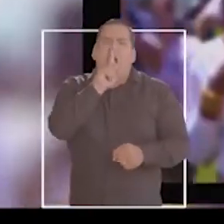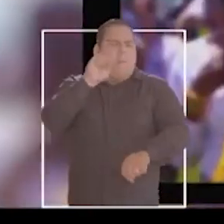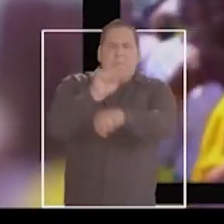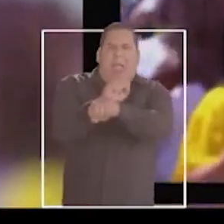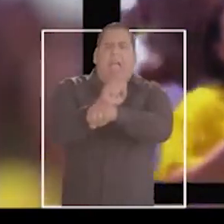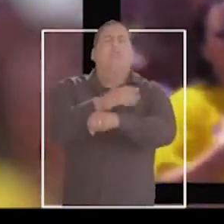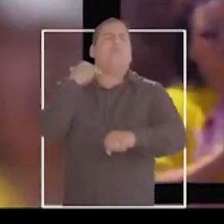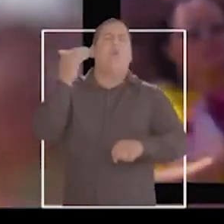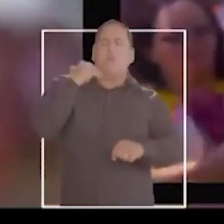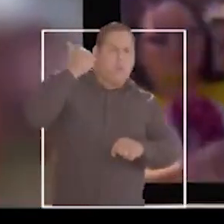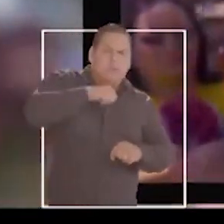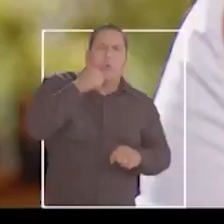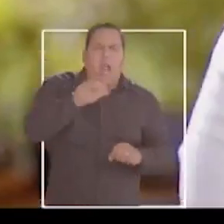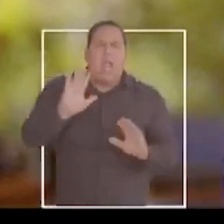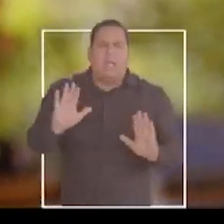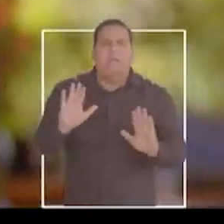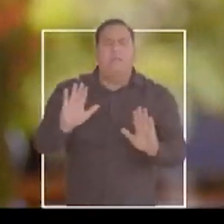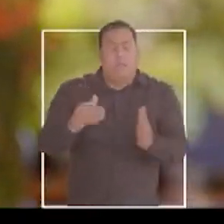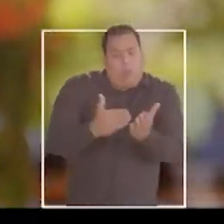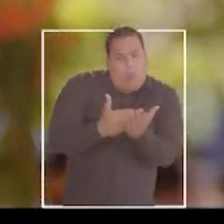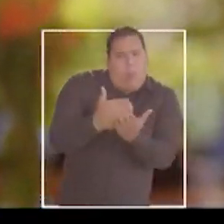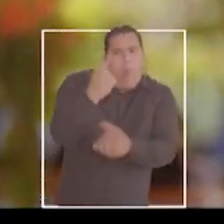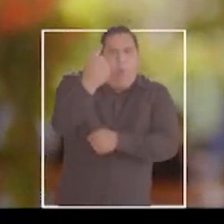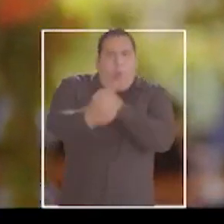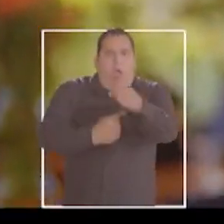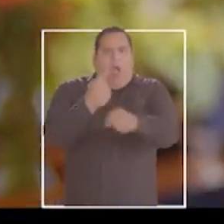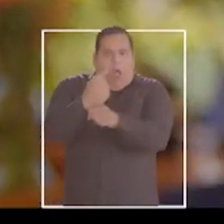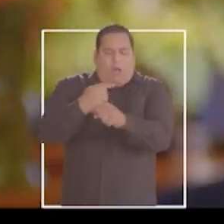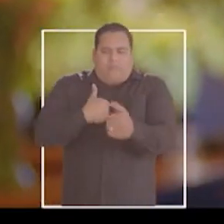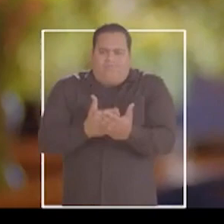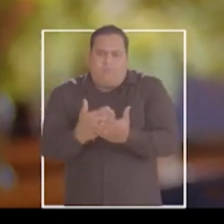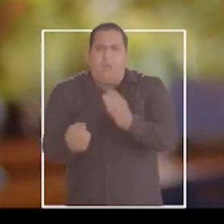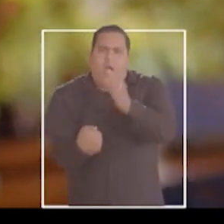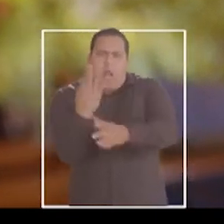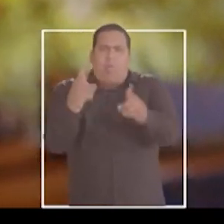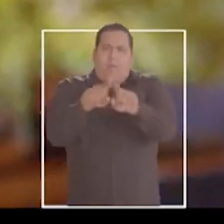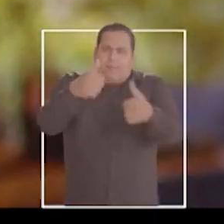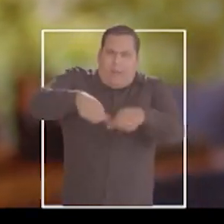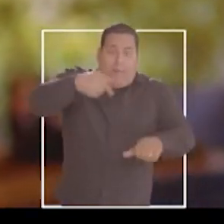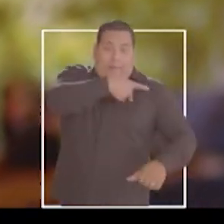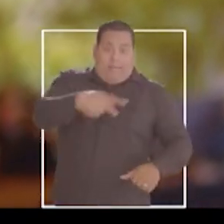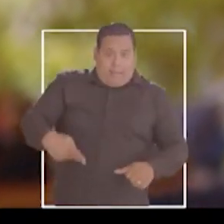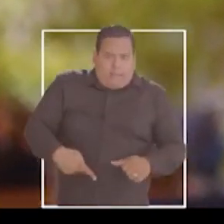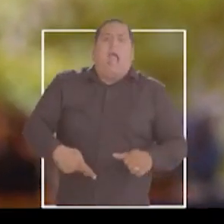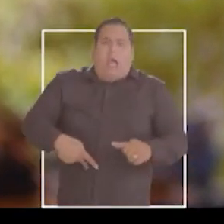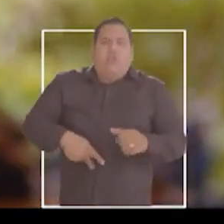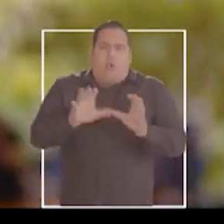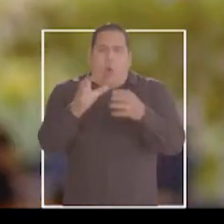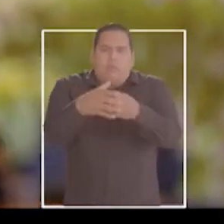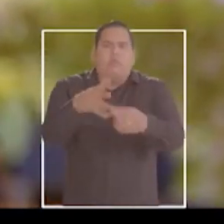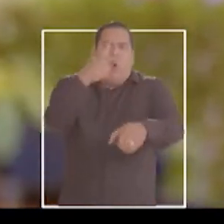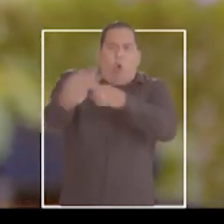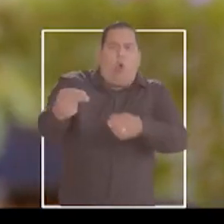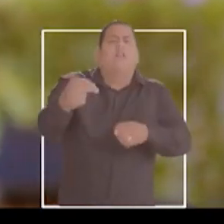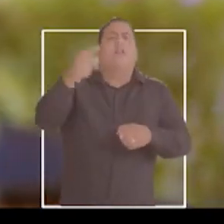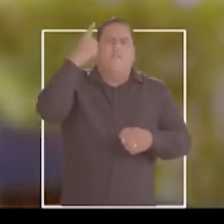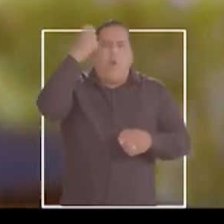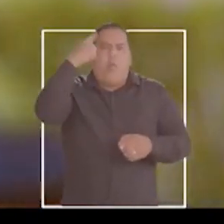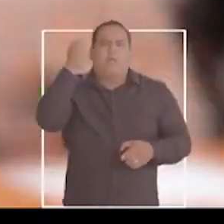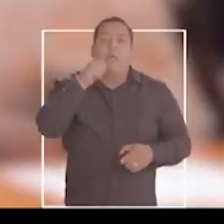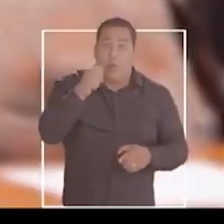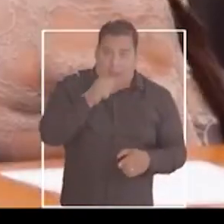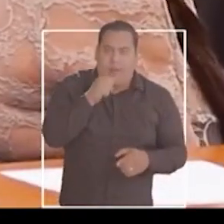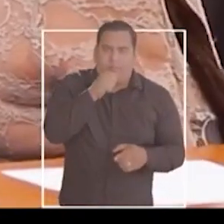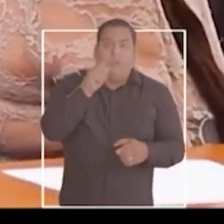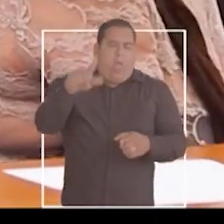Transcrição Ribeiro Carvalho Logo no primeiro ano de mandato, criei e presidi a Comissão Externa de Combate à Violência contra